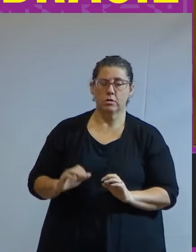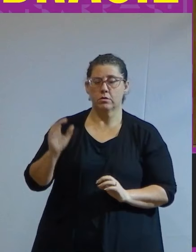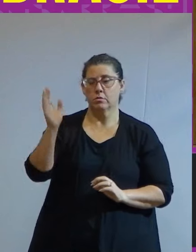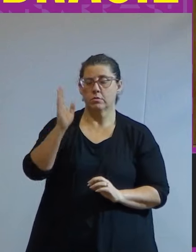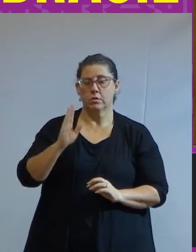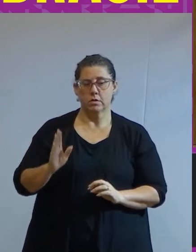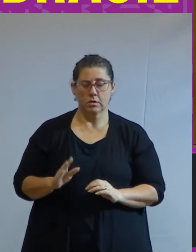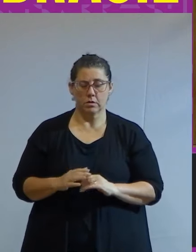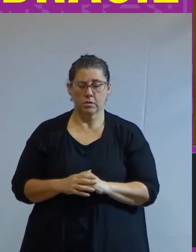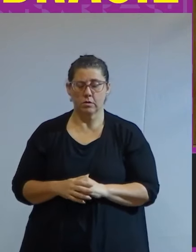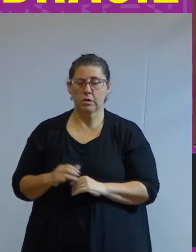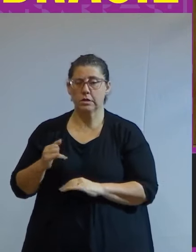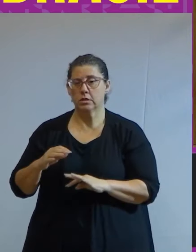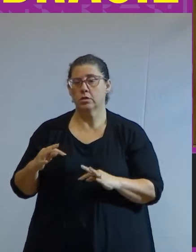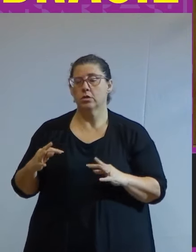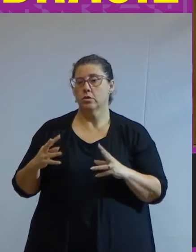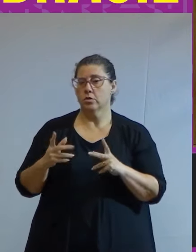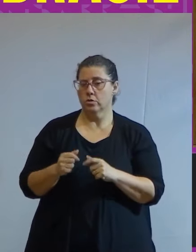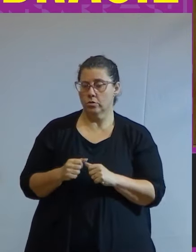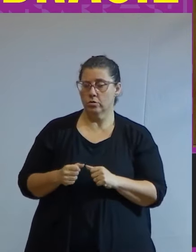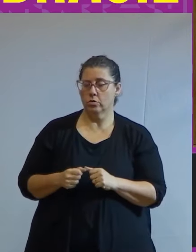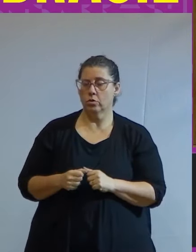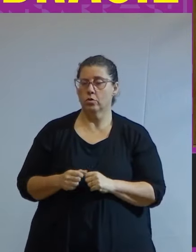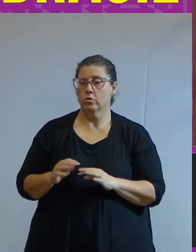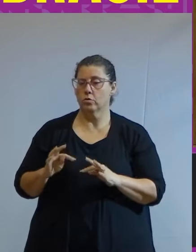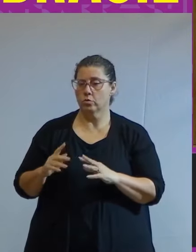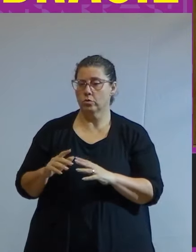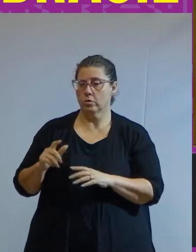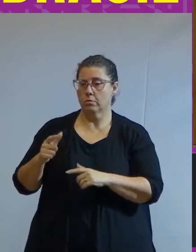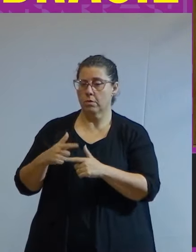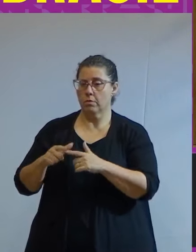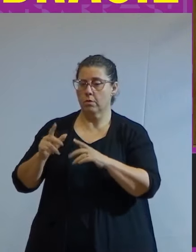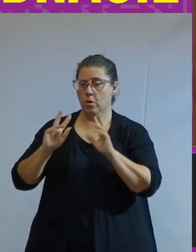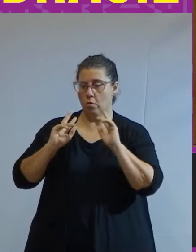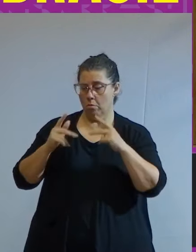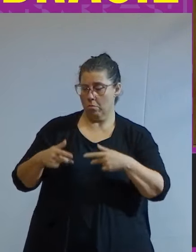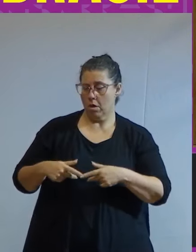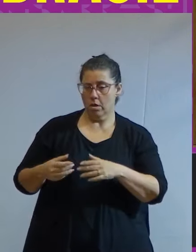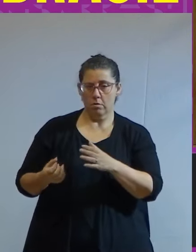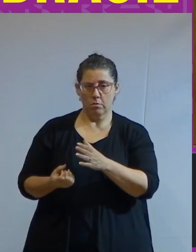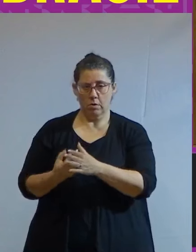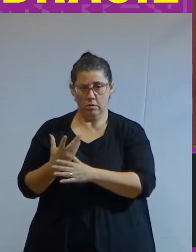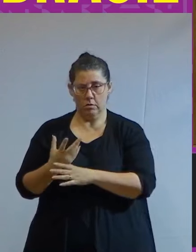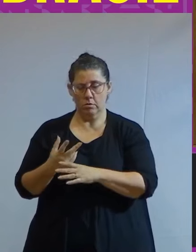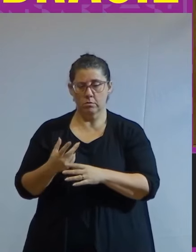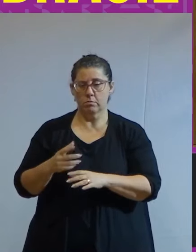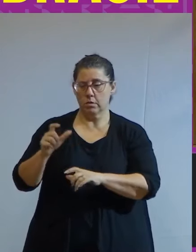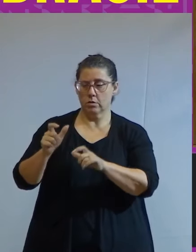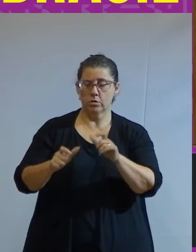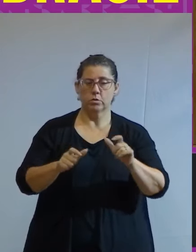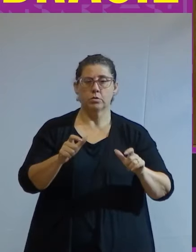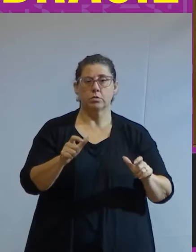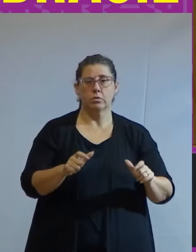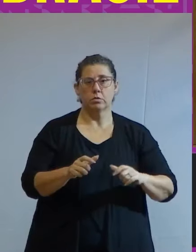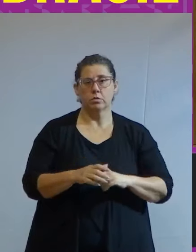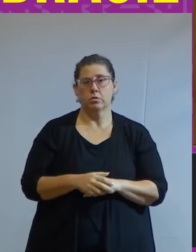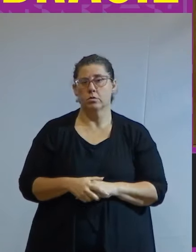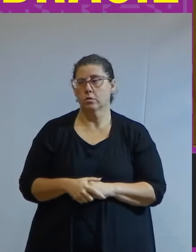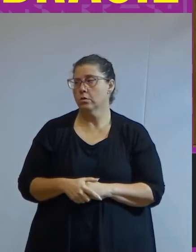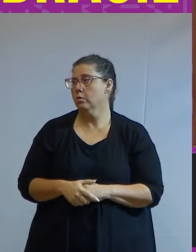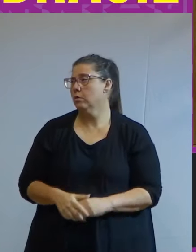brasileiros se todo esse grande contingente humano e constituído por pessoas que não é